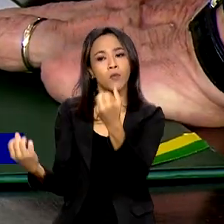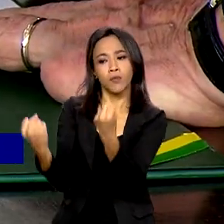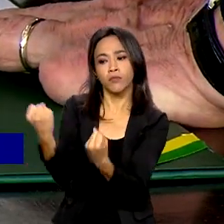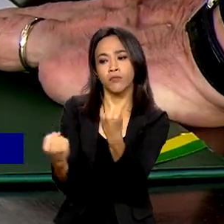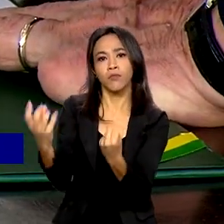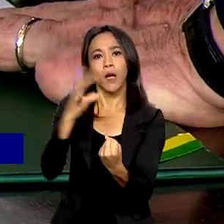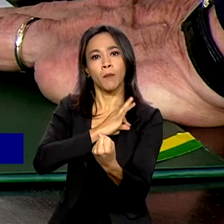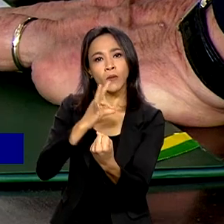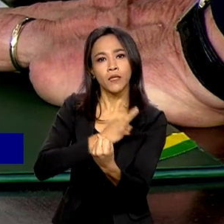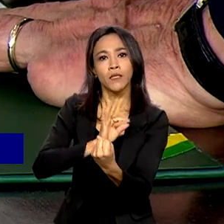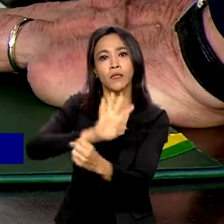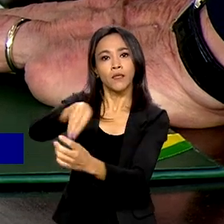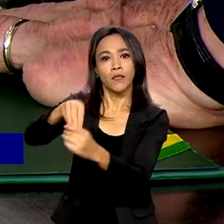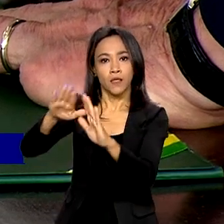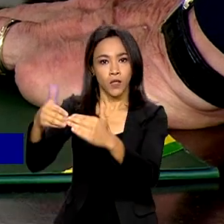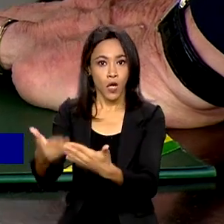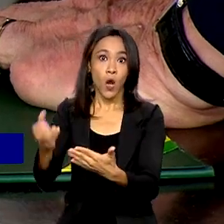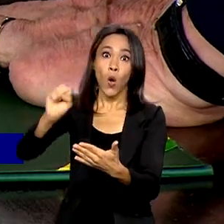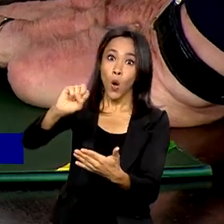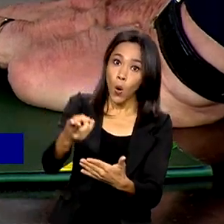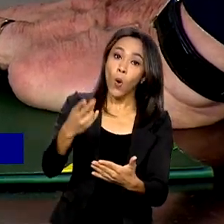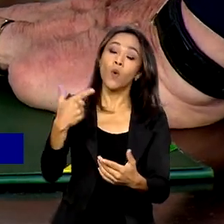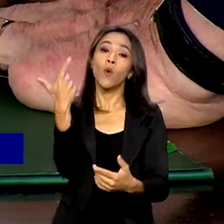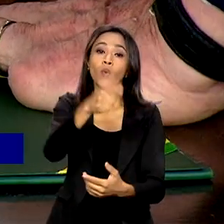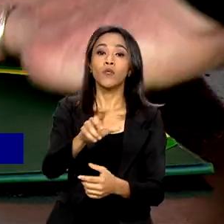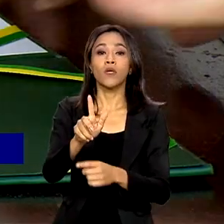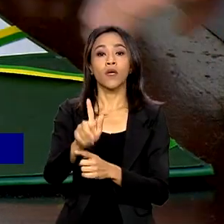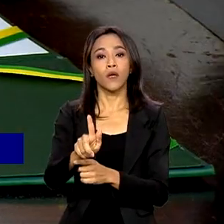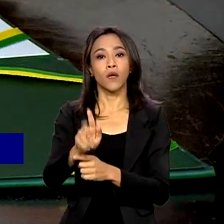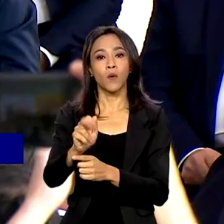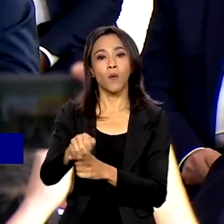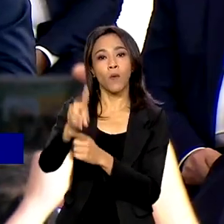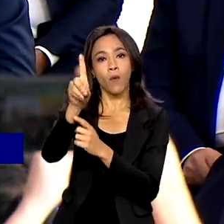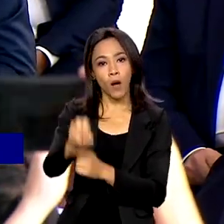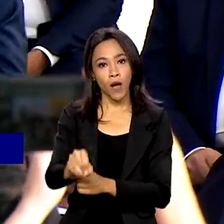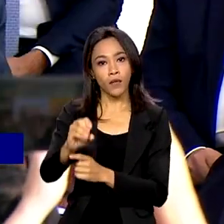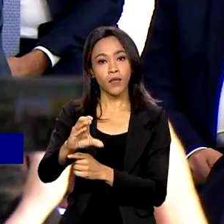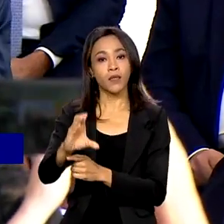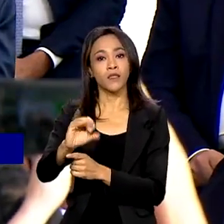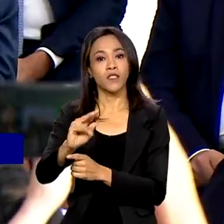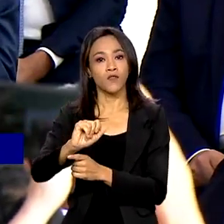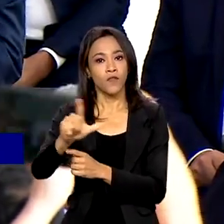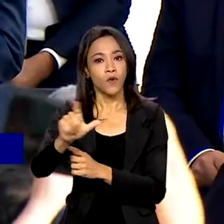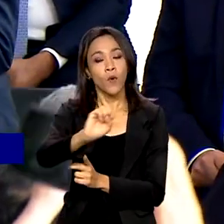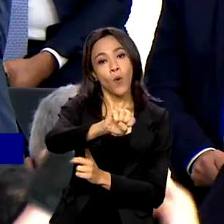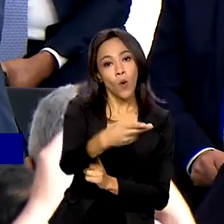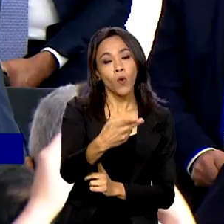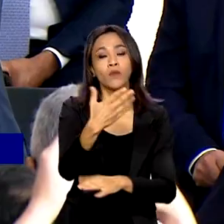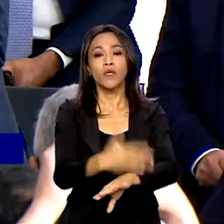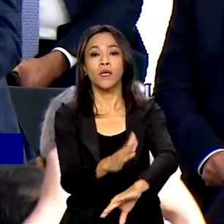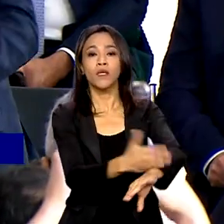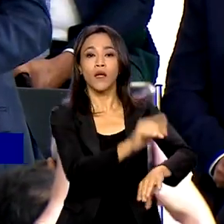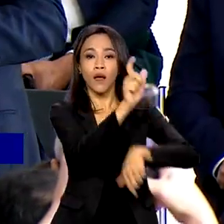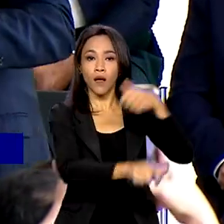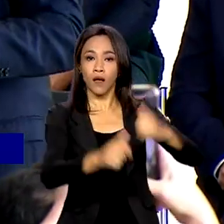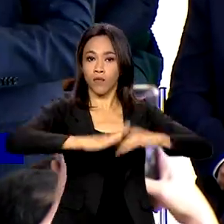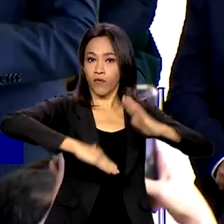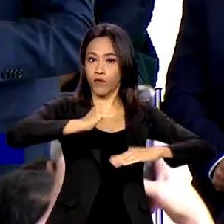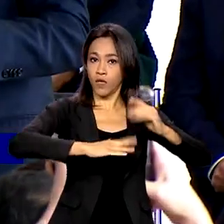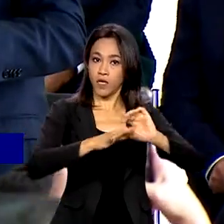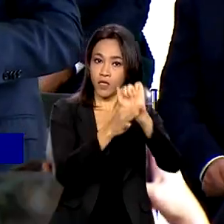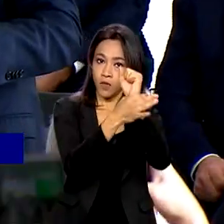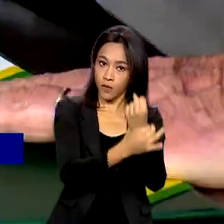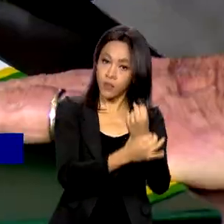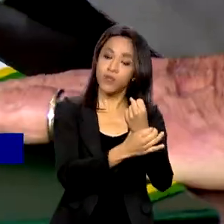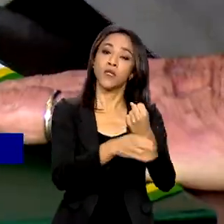polícias militares ou das guardas civis municipais e para a capacitação de profissionais de segurança que atuam com crianças